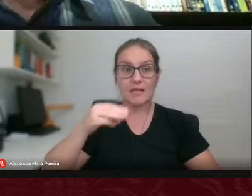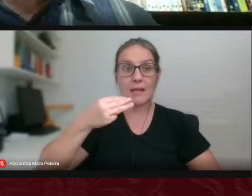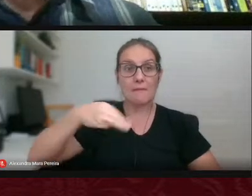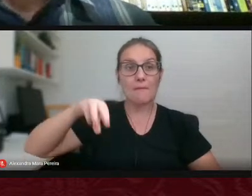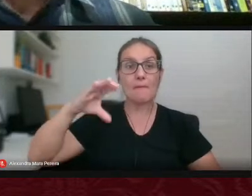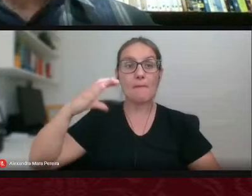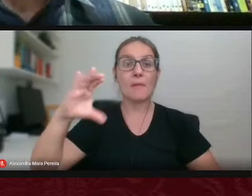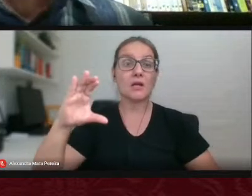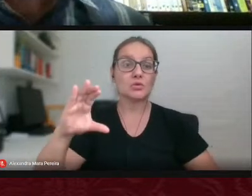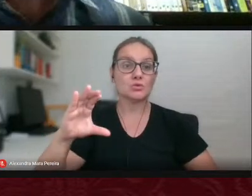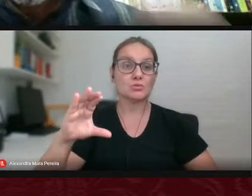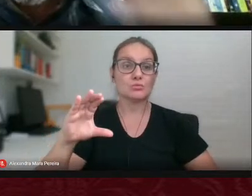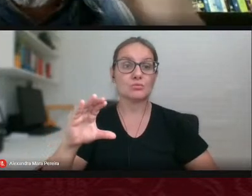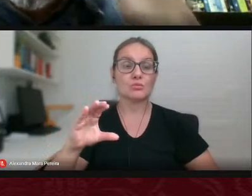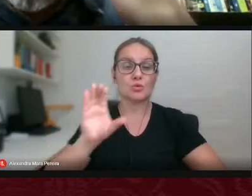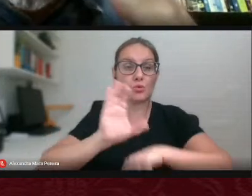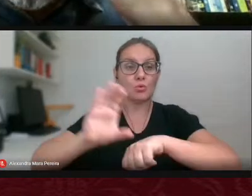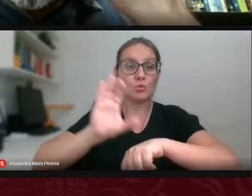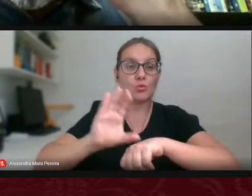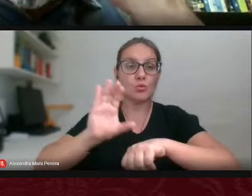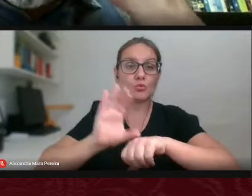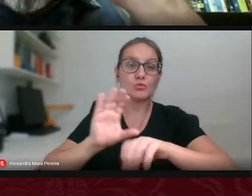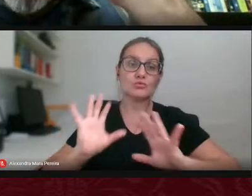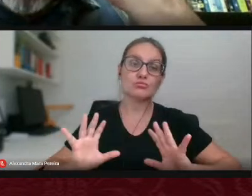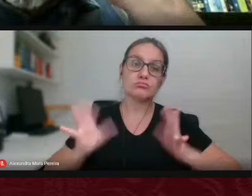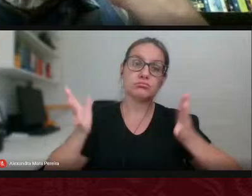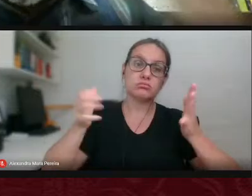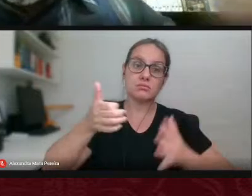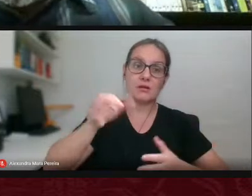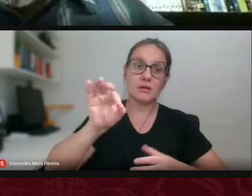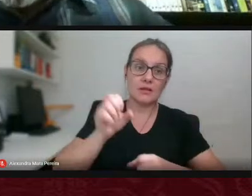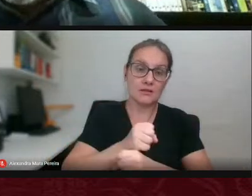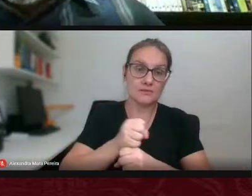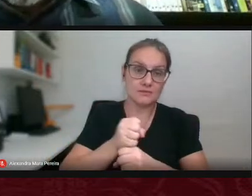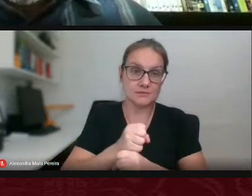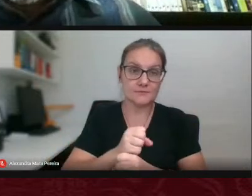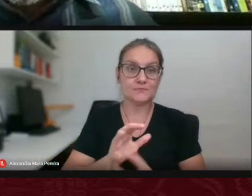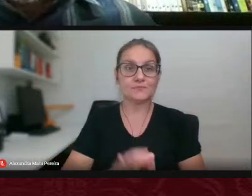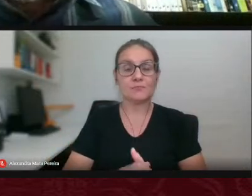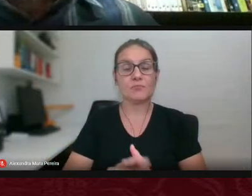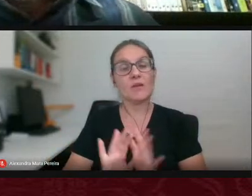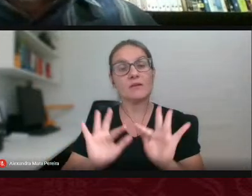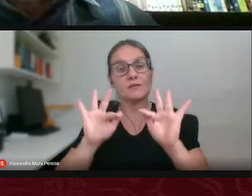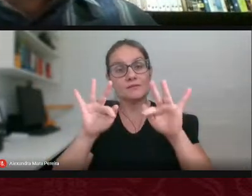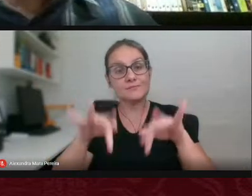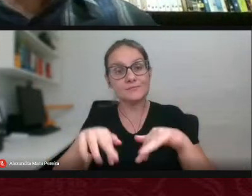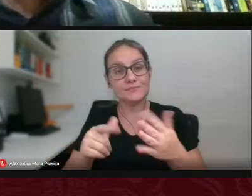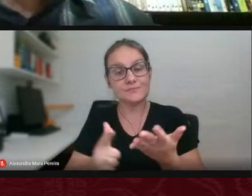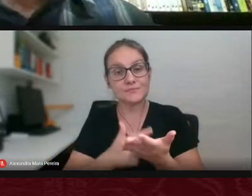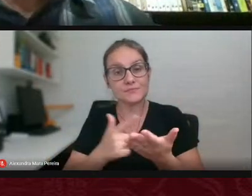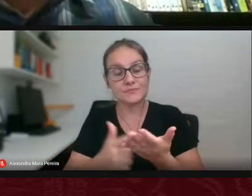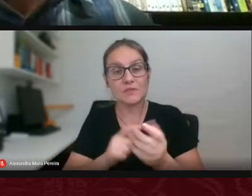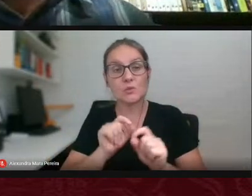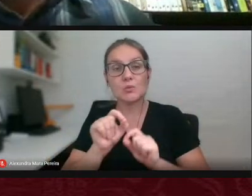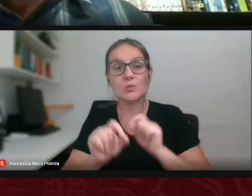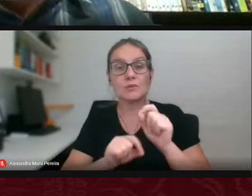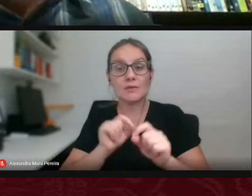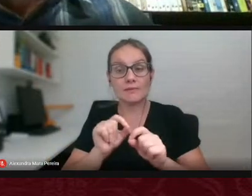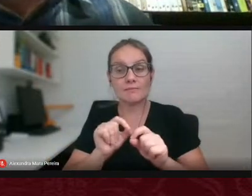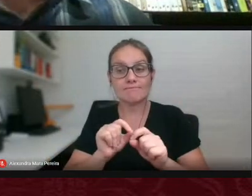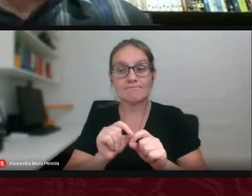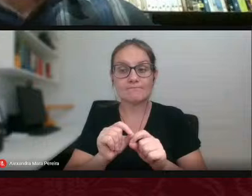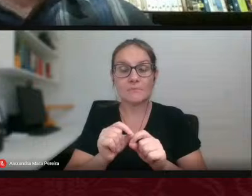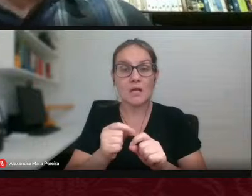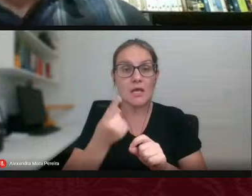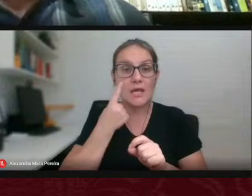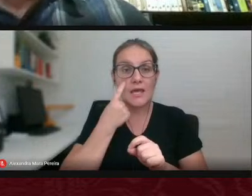completava exatamente os seus 10 anos e fechando o livro nós temos as expectativas de implantação